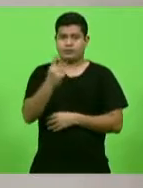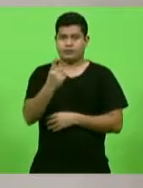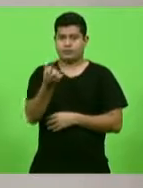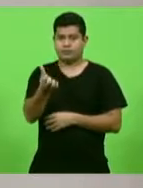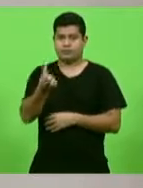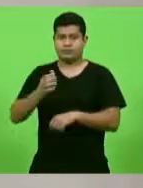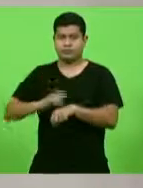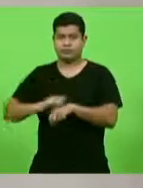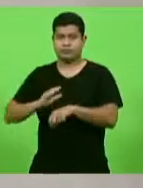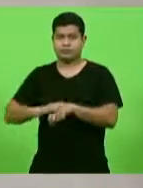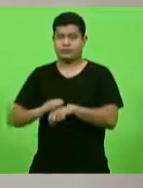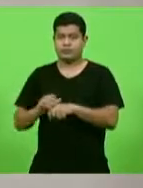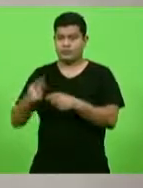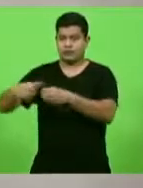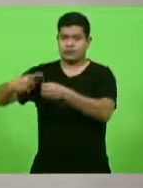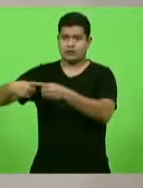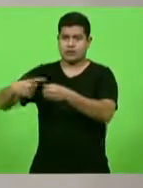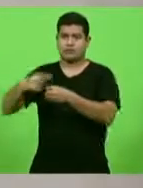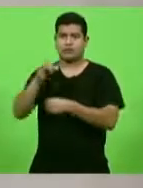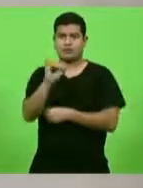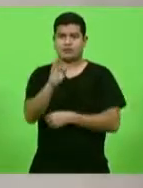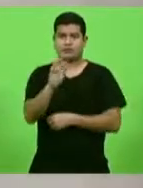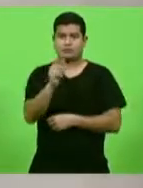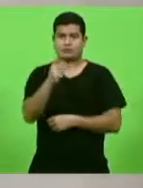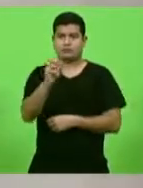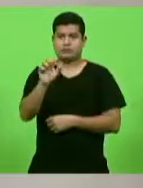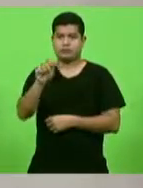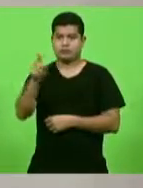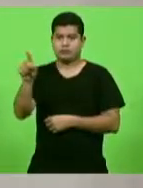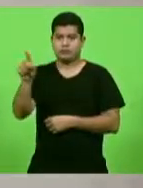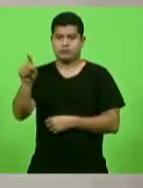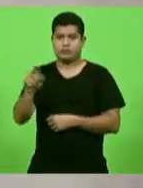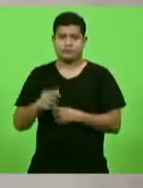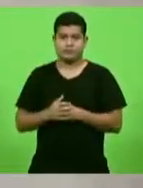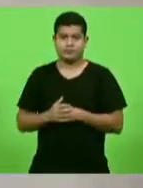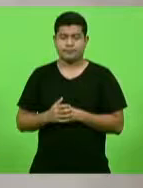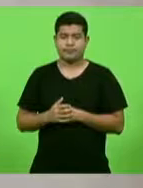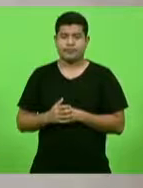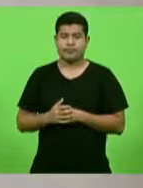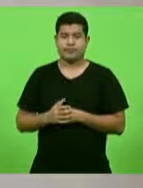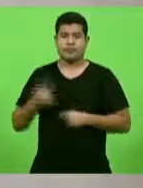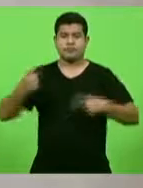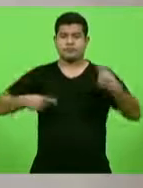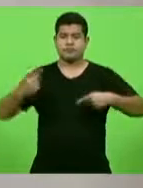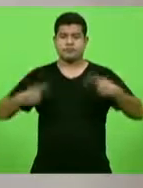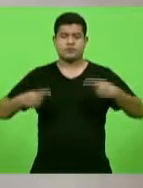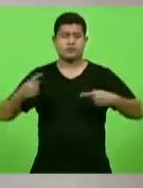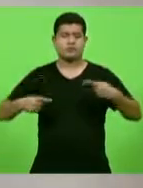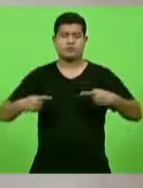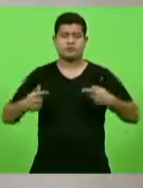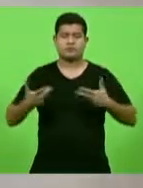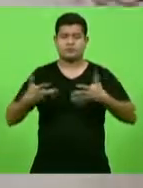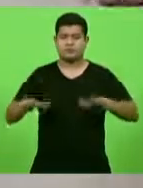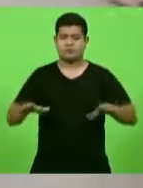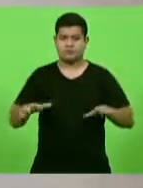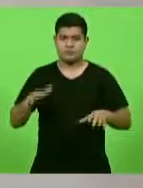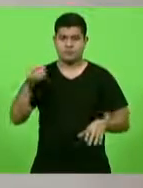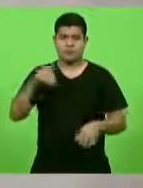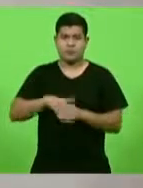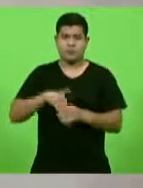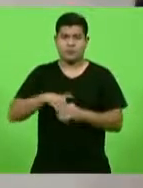município de Itapuá. em discussão. Não havendo quem queira discutir, em votação.